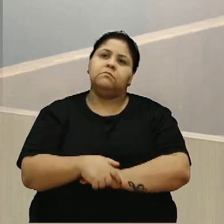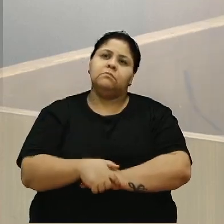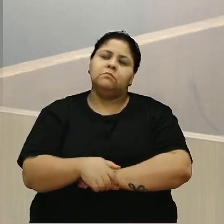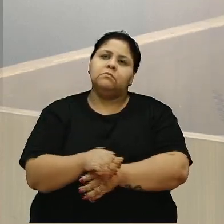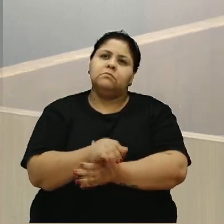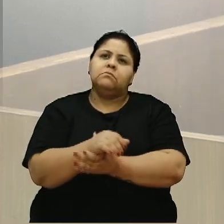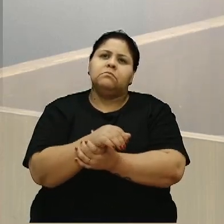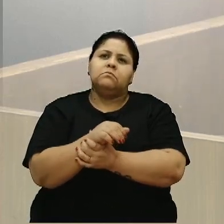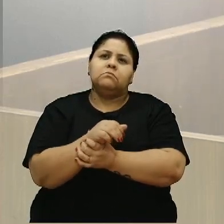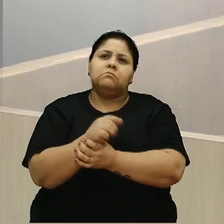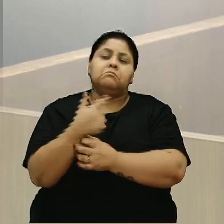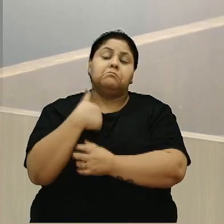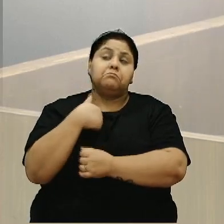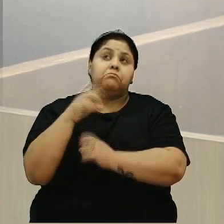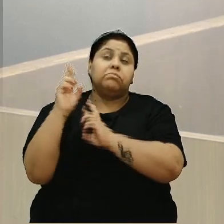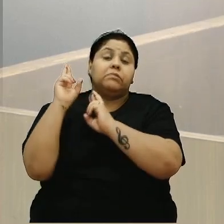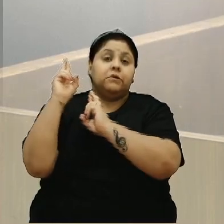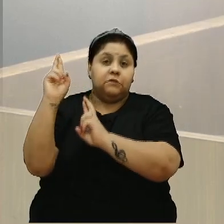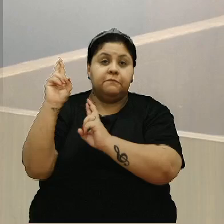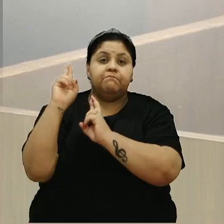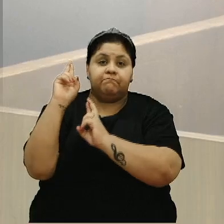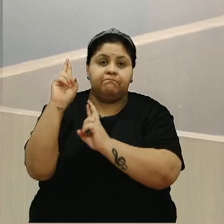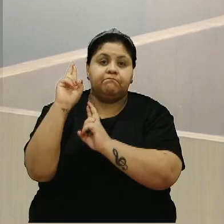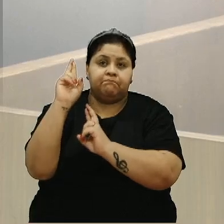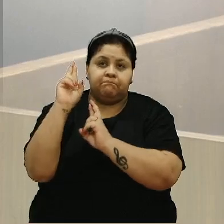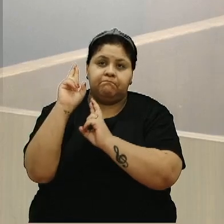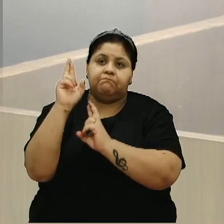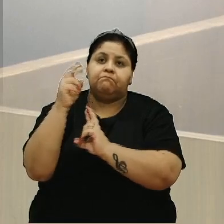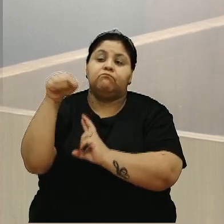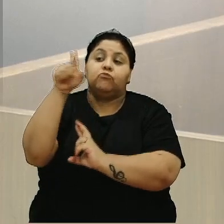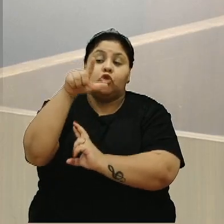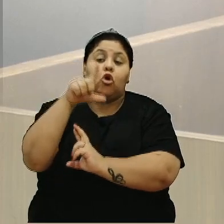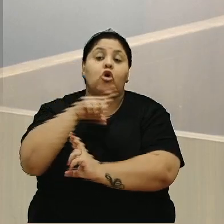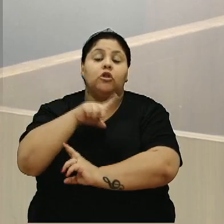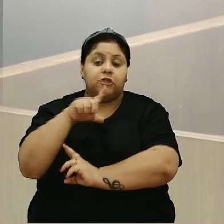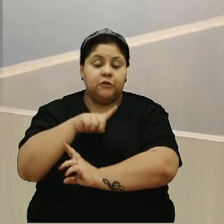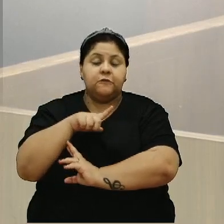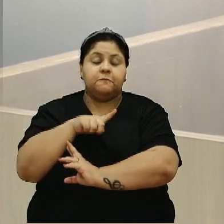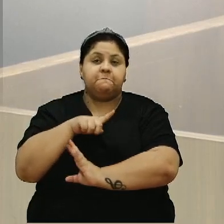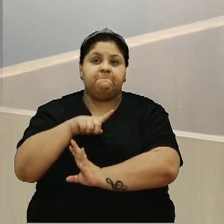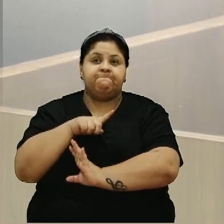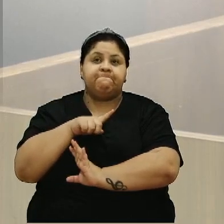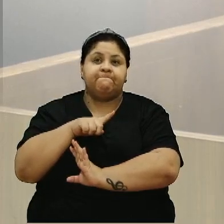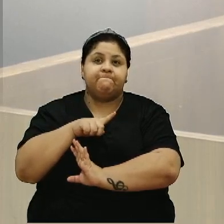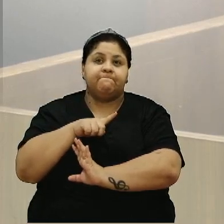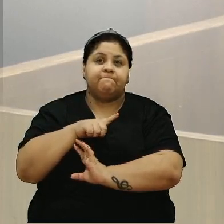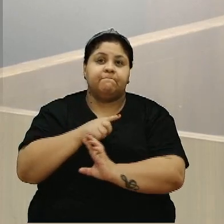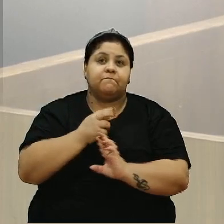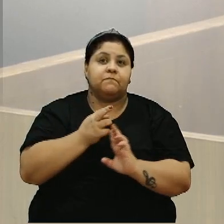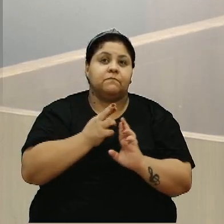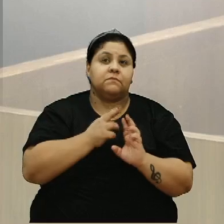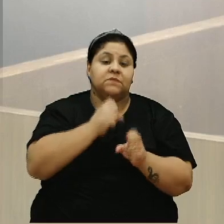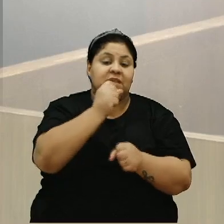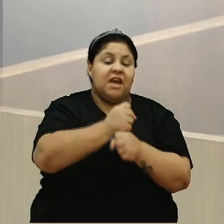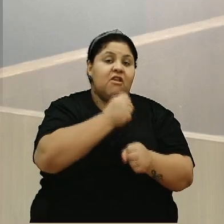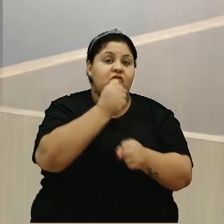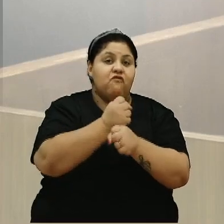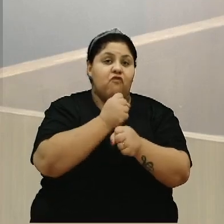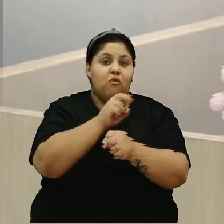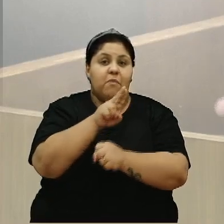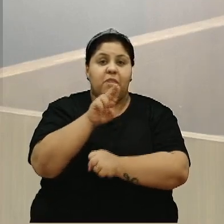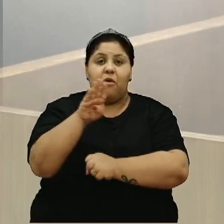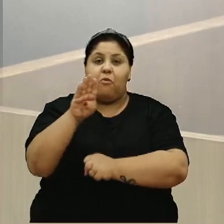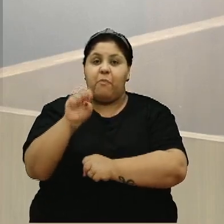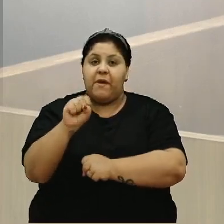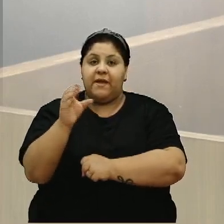Fiquei na esperança de que nós tivéssemos, então, a reforma da UBS do Centenário. Pois bem, em